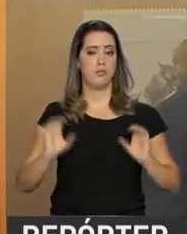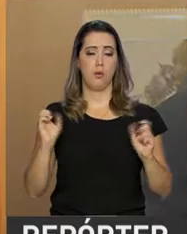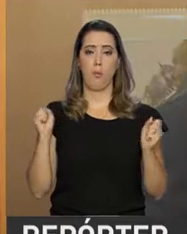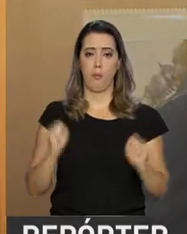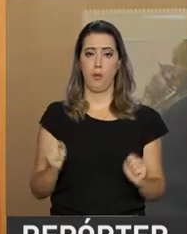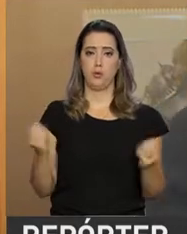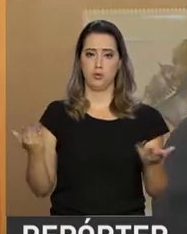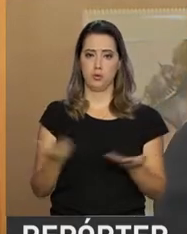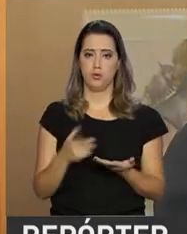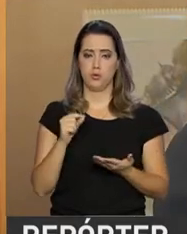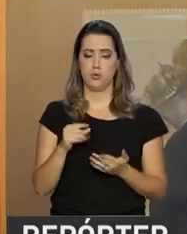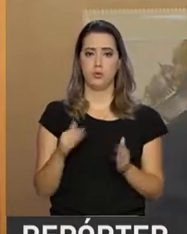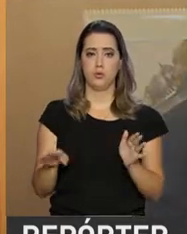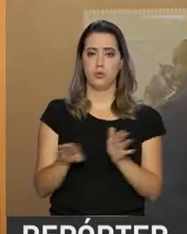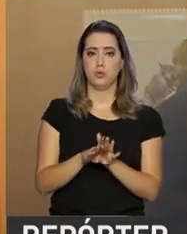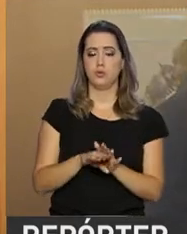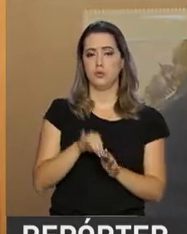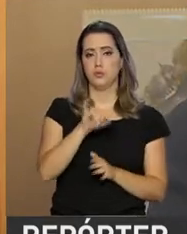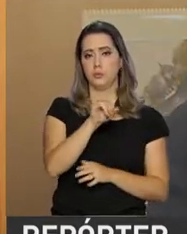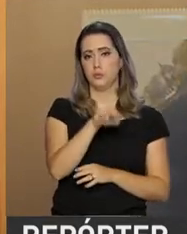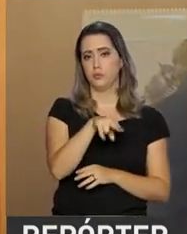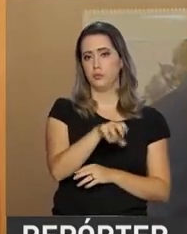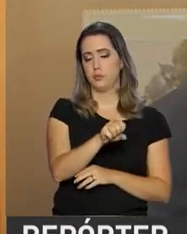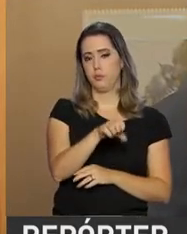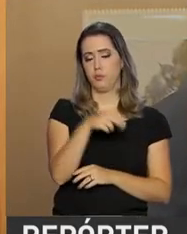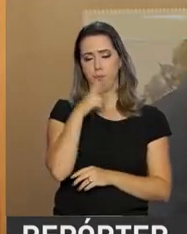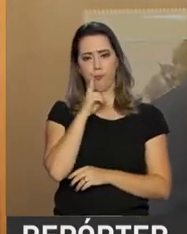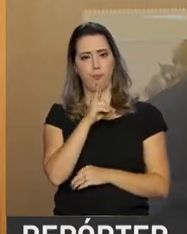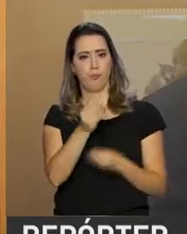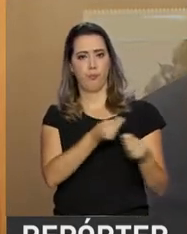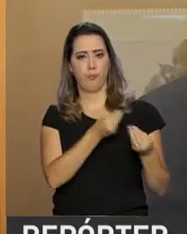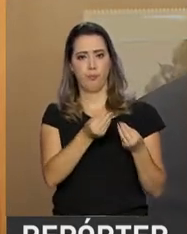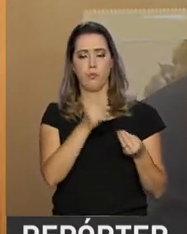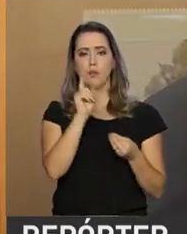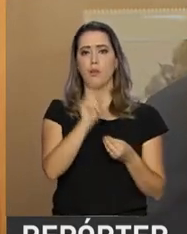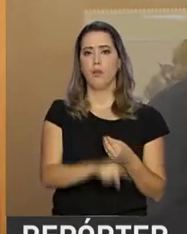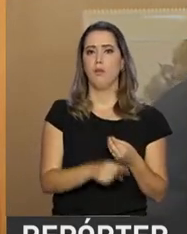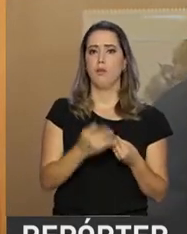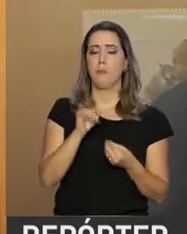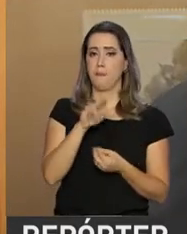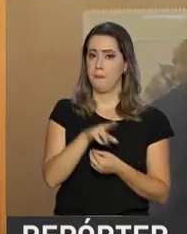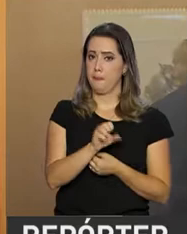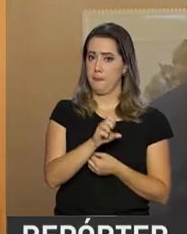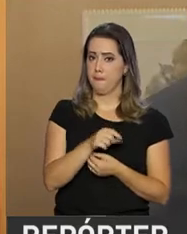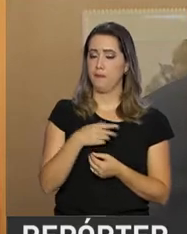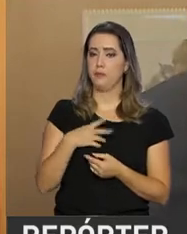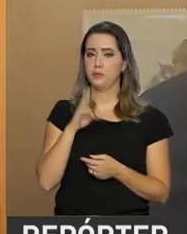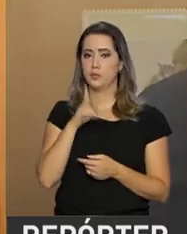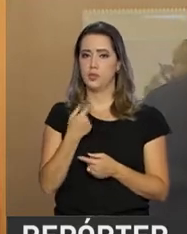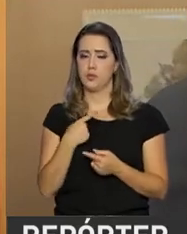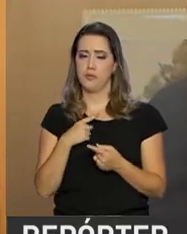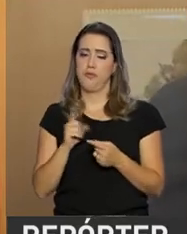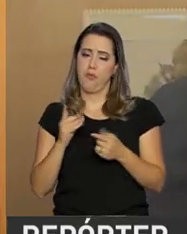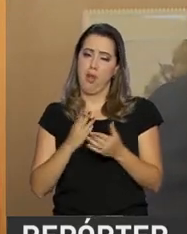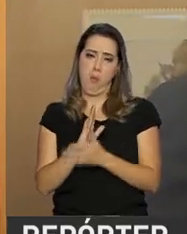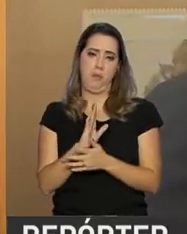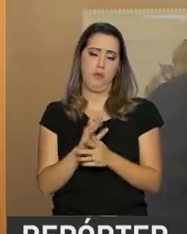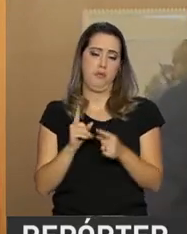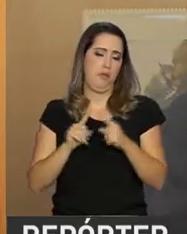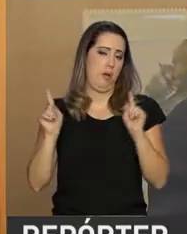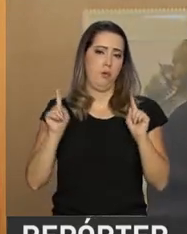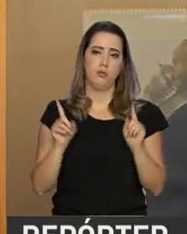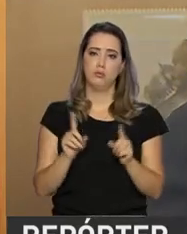agora, com essa portaria, chegar ao INSS, claro que vai avaliar o caso, avaliar o INSS que vai deferir ou não esse pedido, mas, pelo menos agora, esse